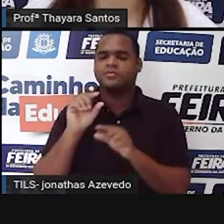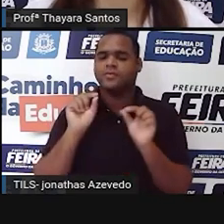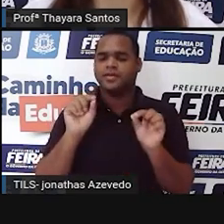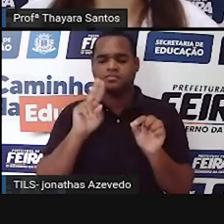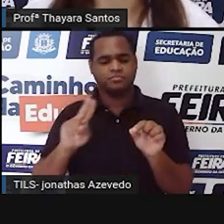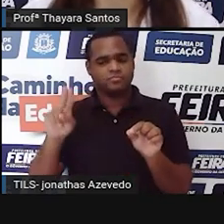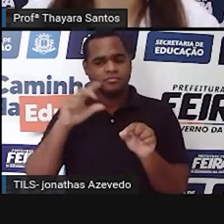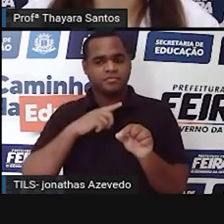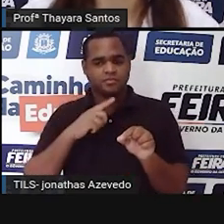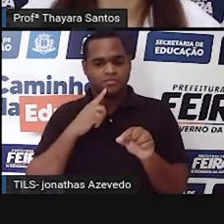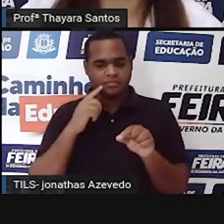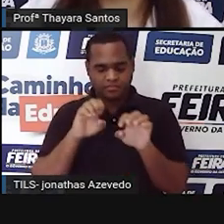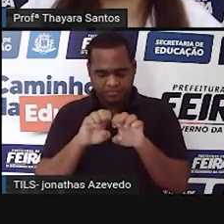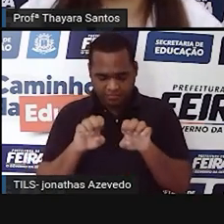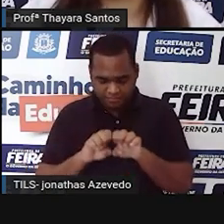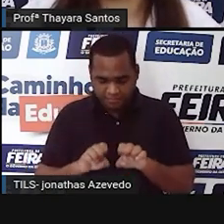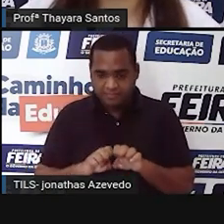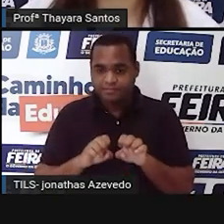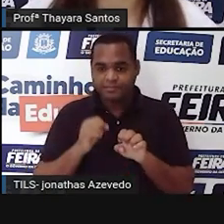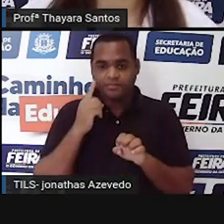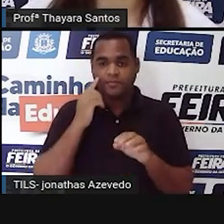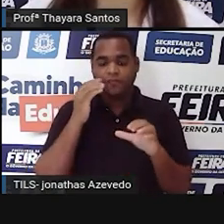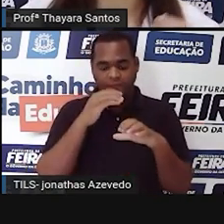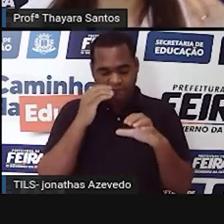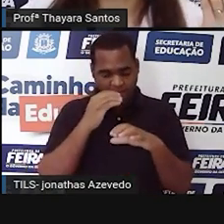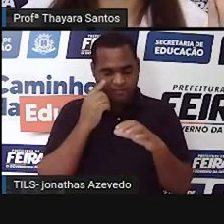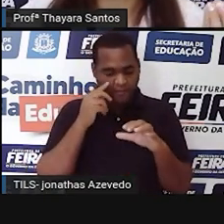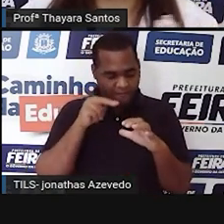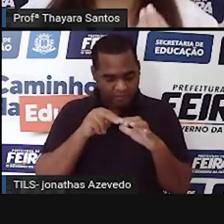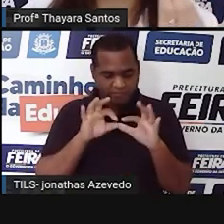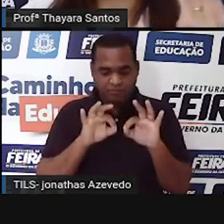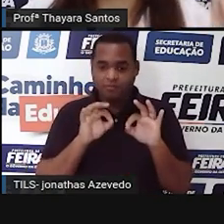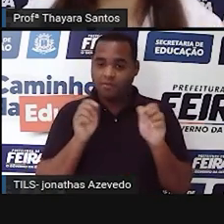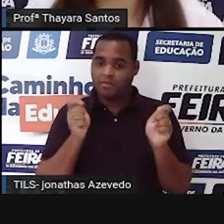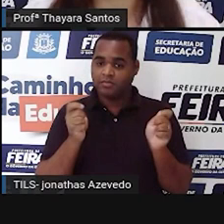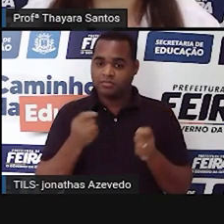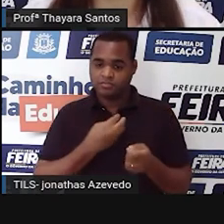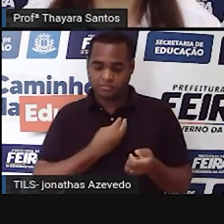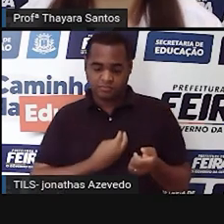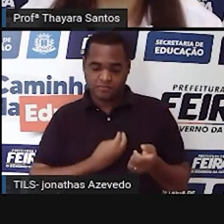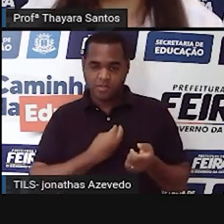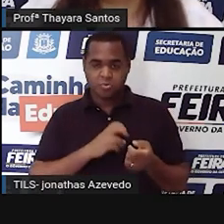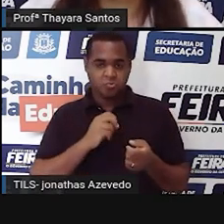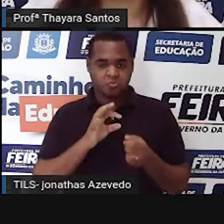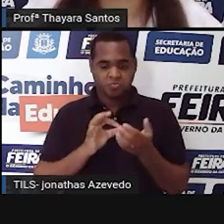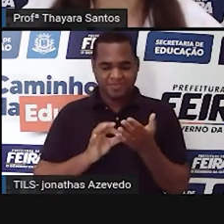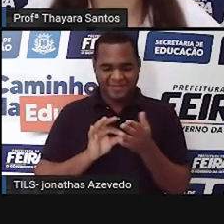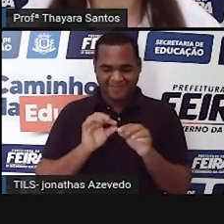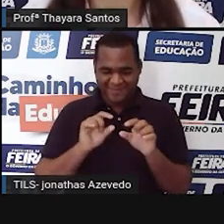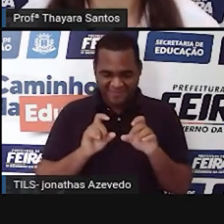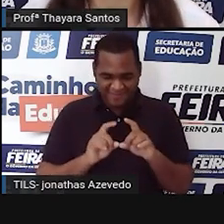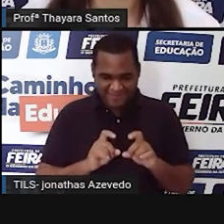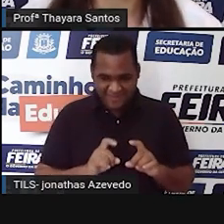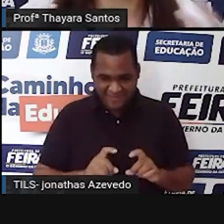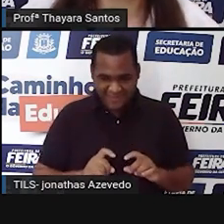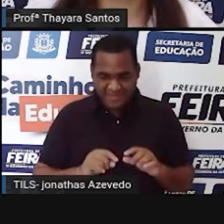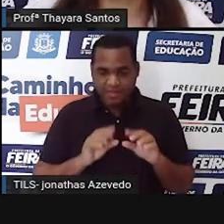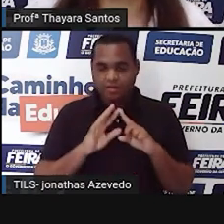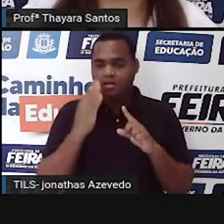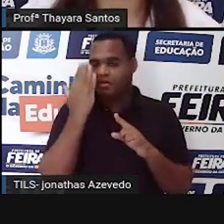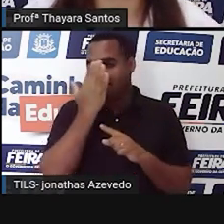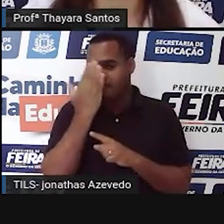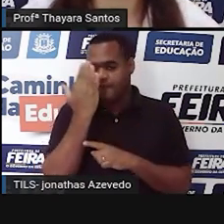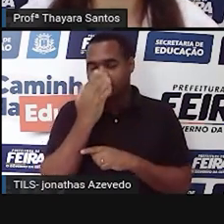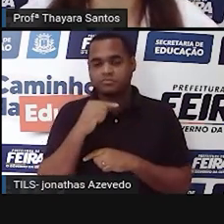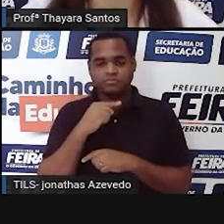para enxergar as estruturas microscópicas. Pode ser um ser vivo que é bem pequenininho, tipo as bactérias, as bactérias a